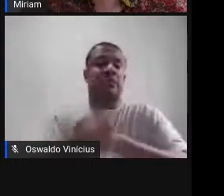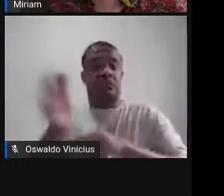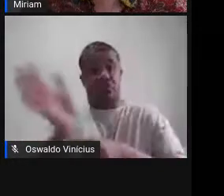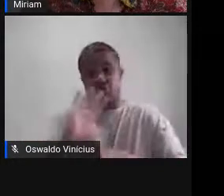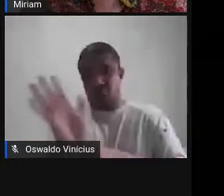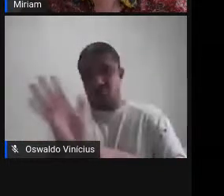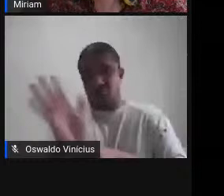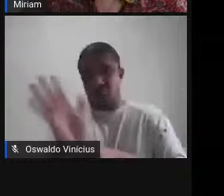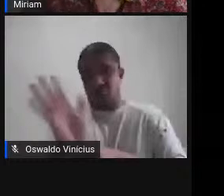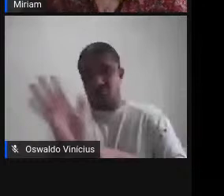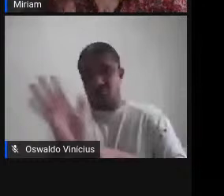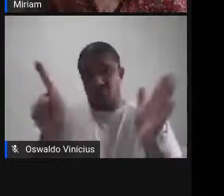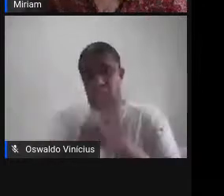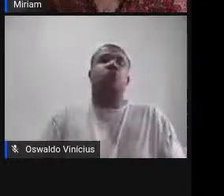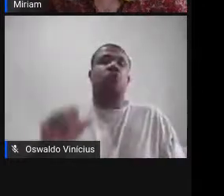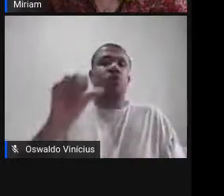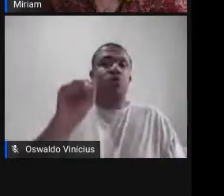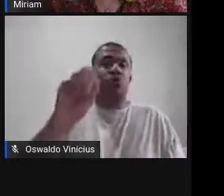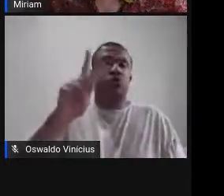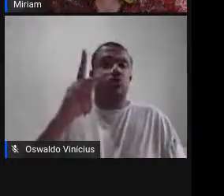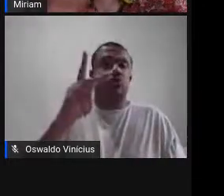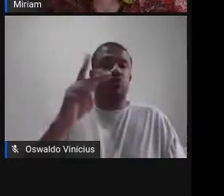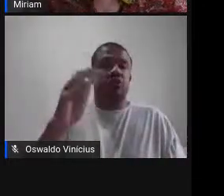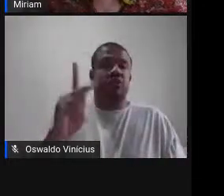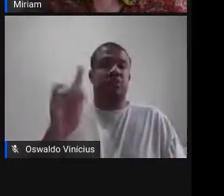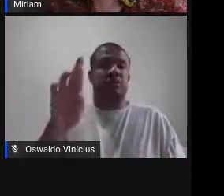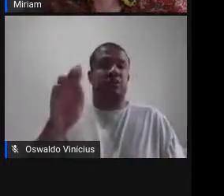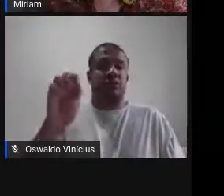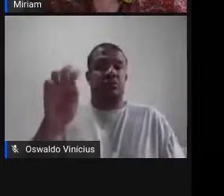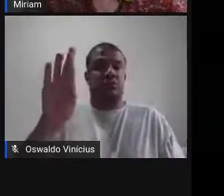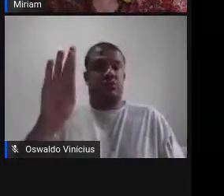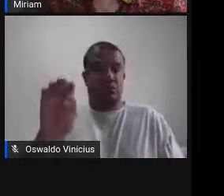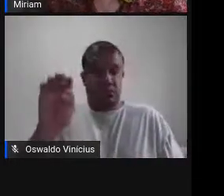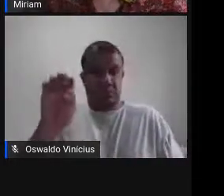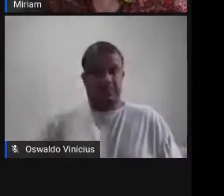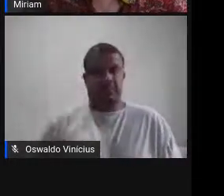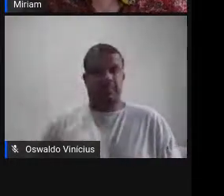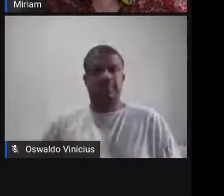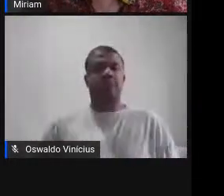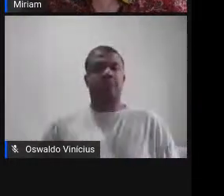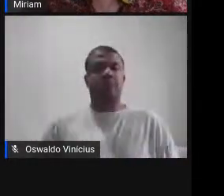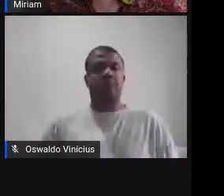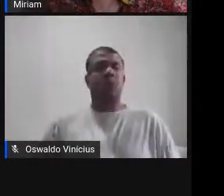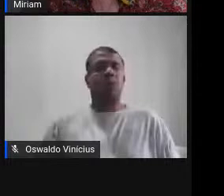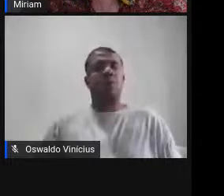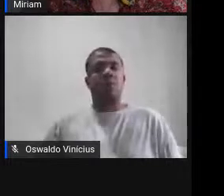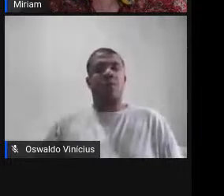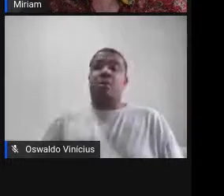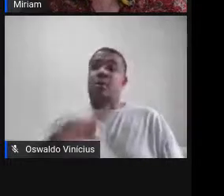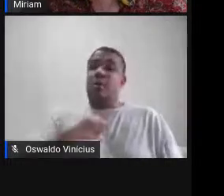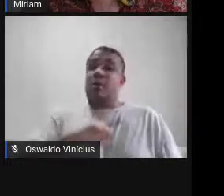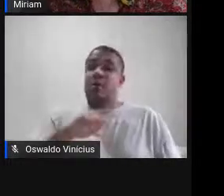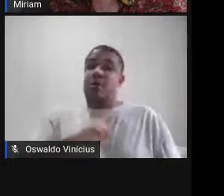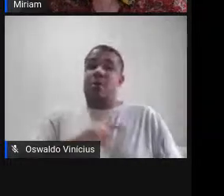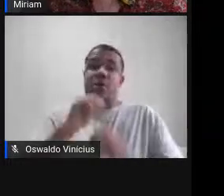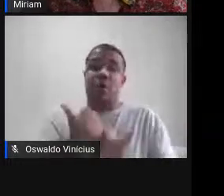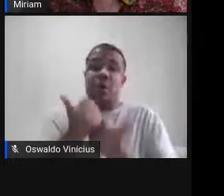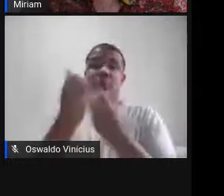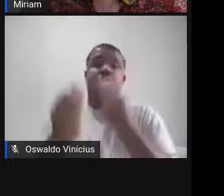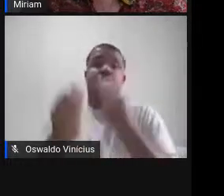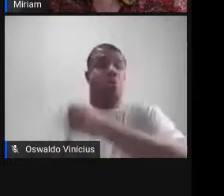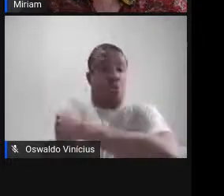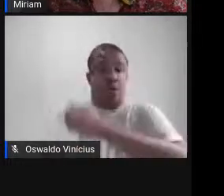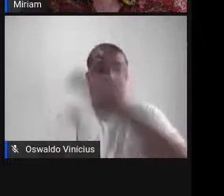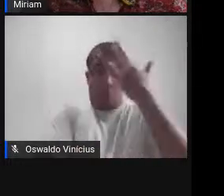de Shakespeare. Então, para encerrar aqui a minha parte, além de auxiliar os alunos a compreenderem as